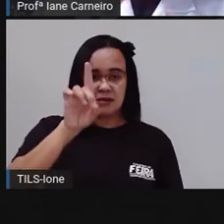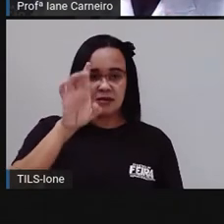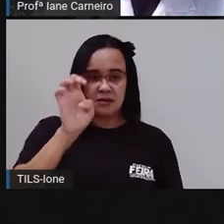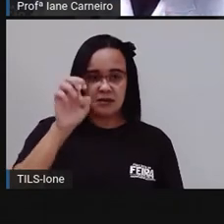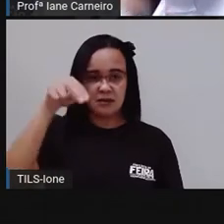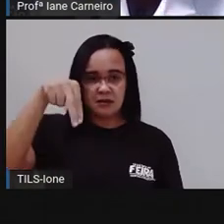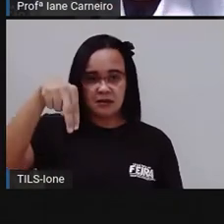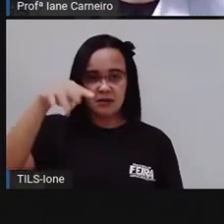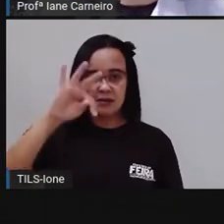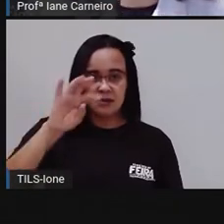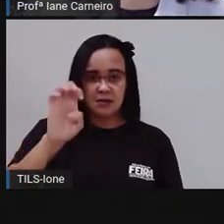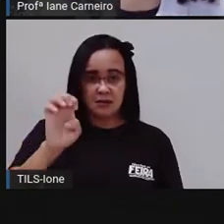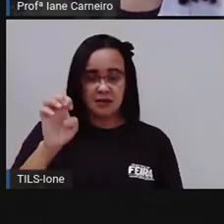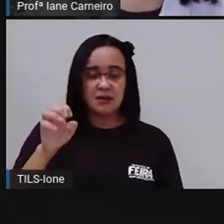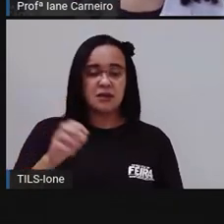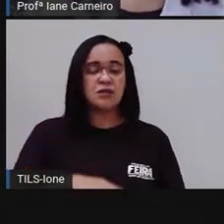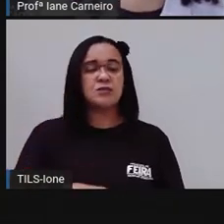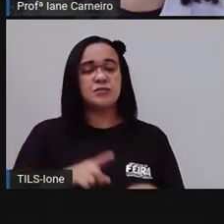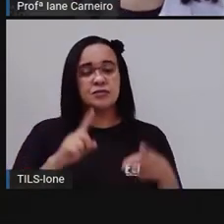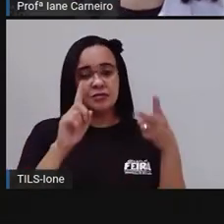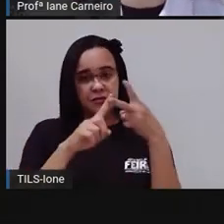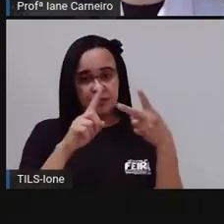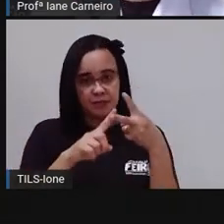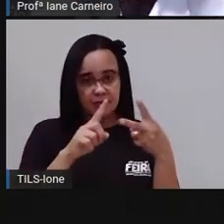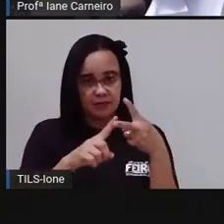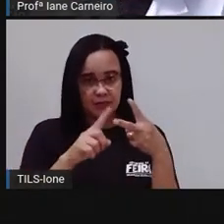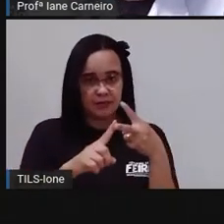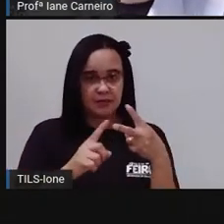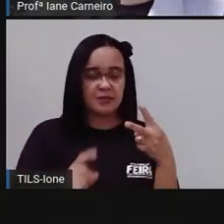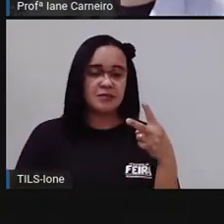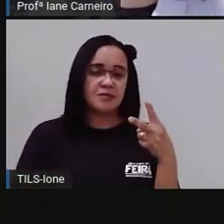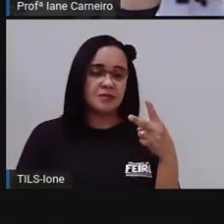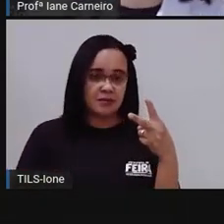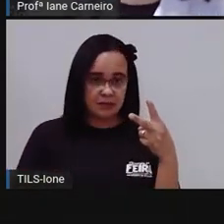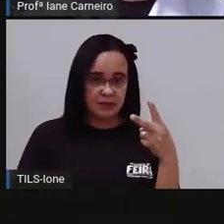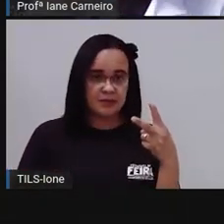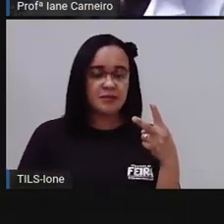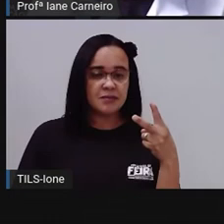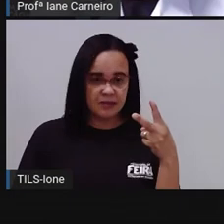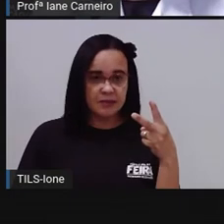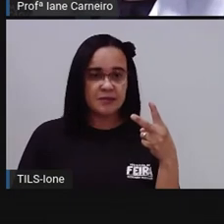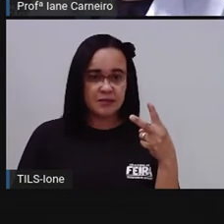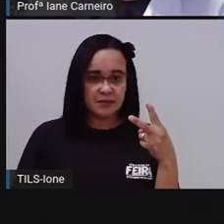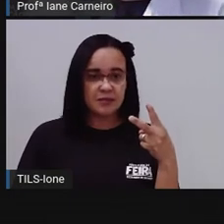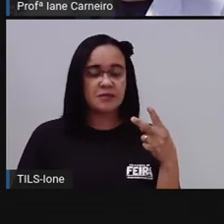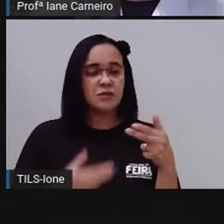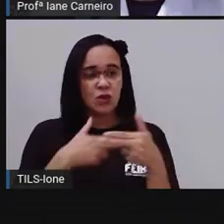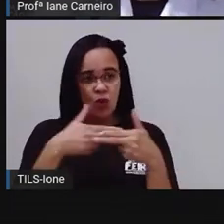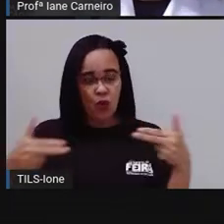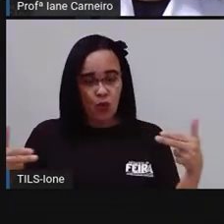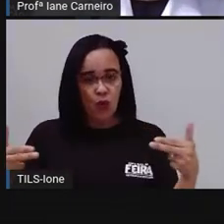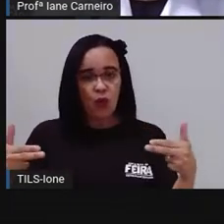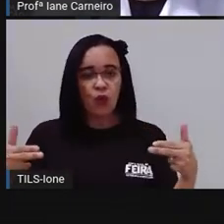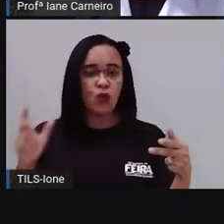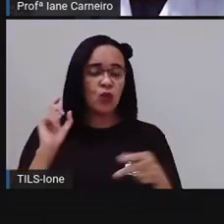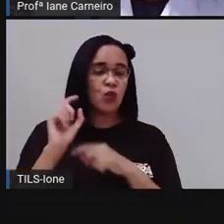tá certo? Outro objeto que nós utilizamos durante o dia que são objetos de uso pessoal.